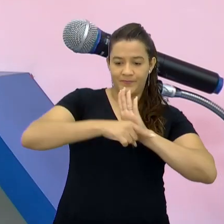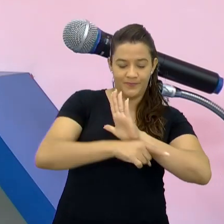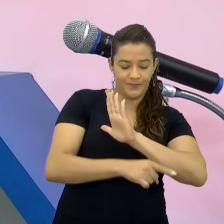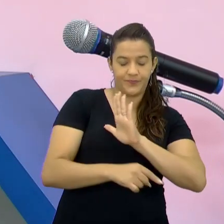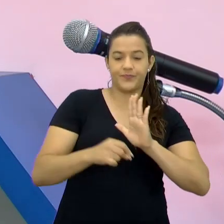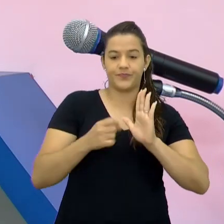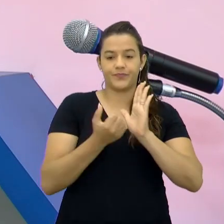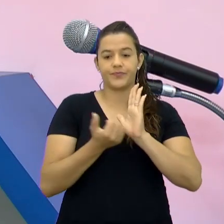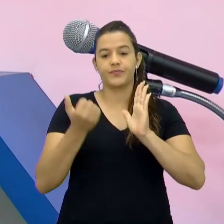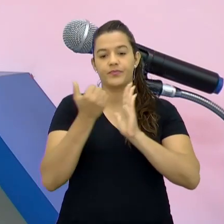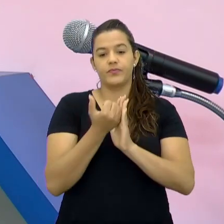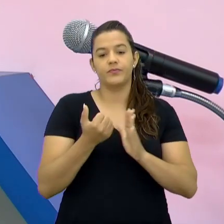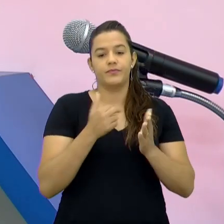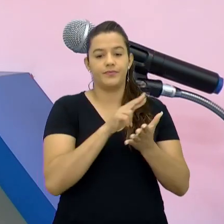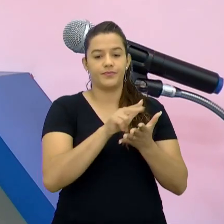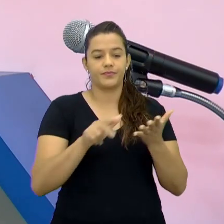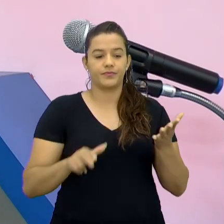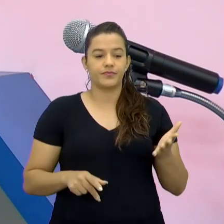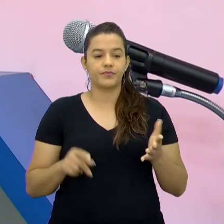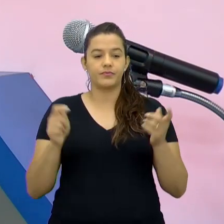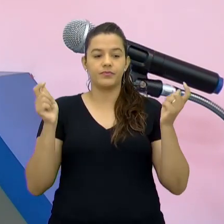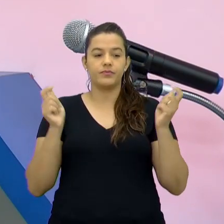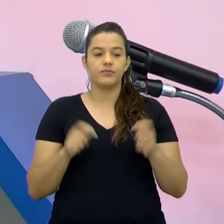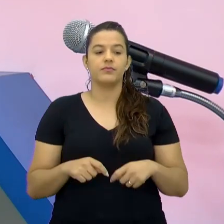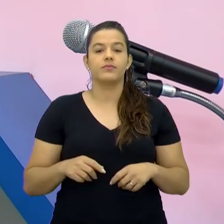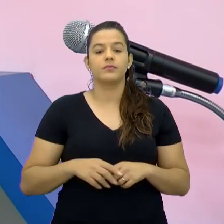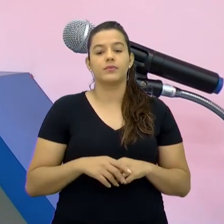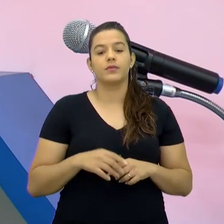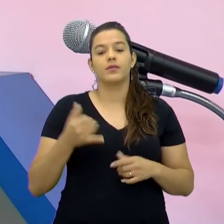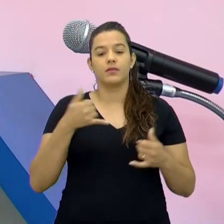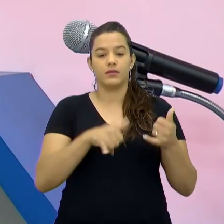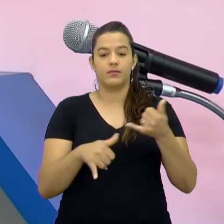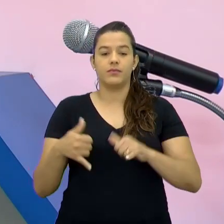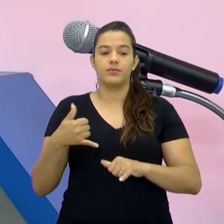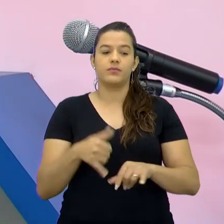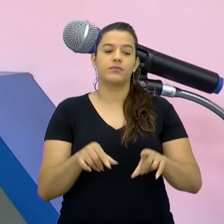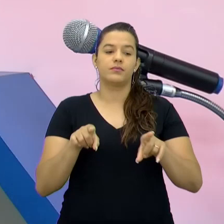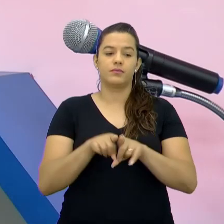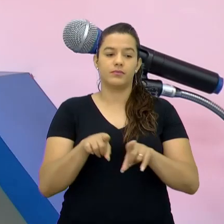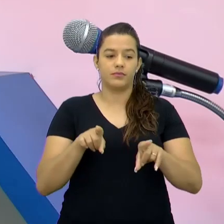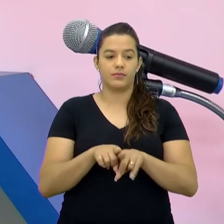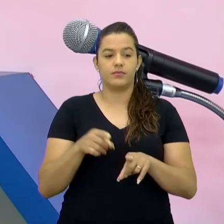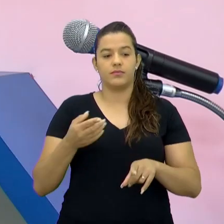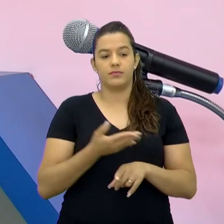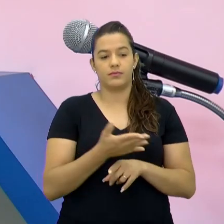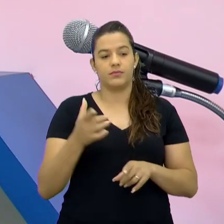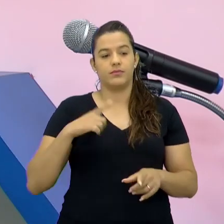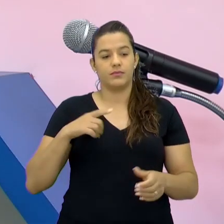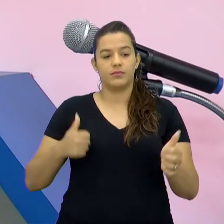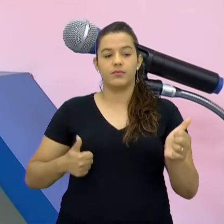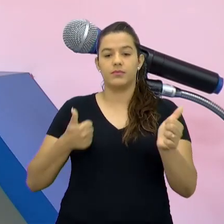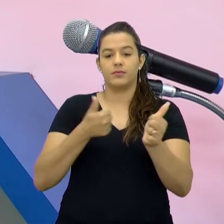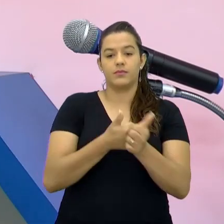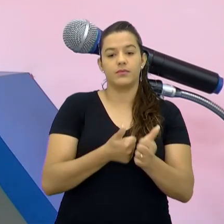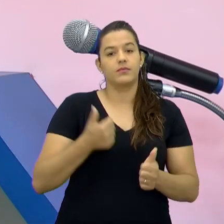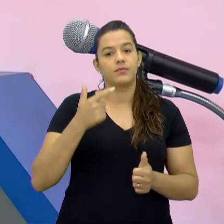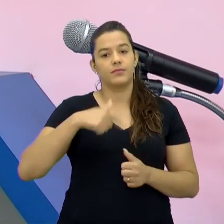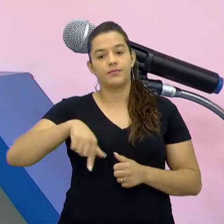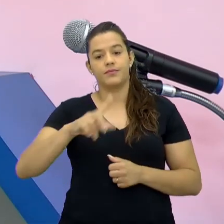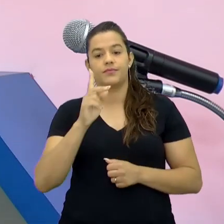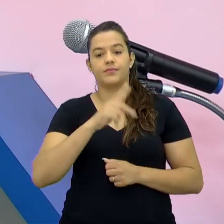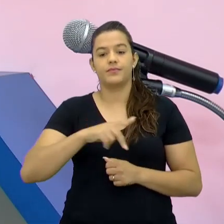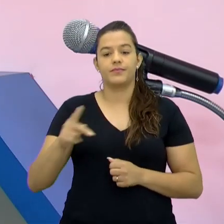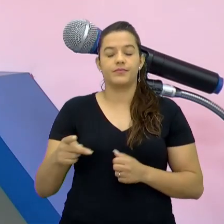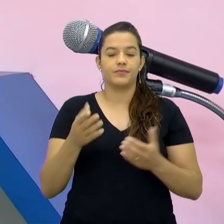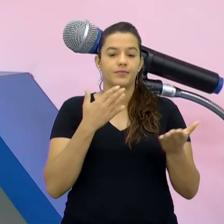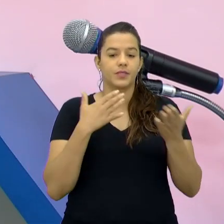Que é o mesmo aprofundamento Do hashtag Se liga na mídia O laboratório De produção jornalística Eu tenho feito muito isso Os estudantes estão acompanhando Eu levo o professor Mauro Lá para